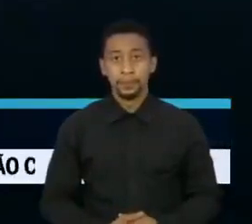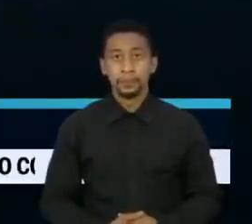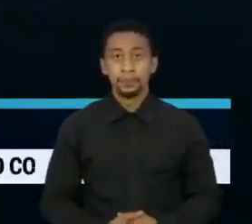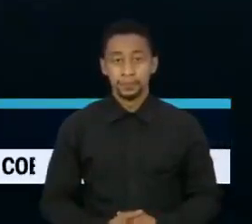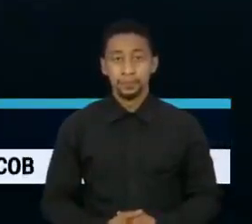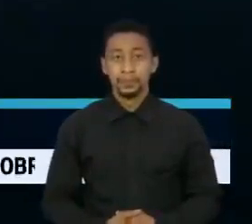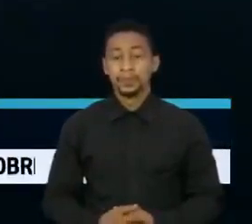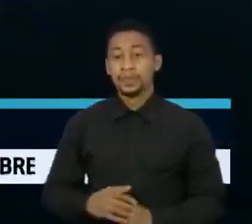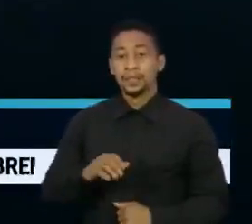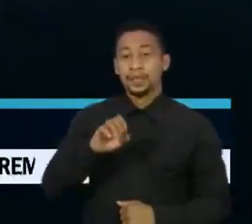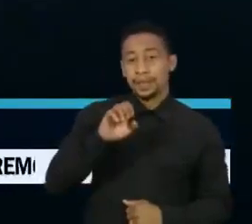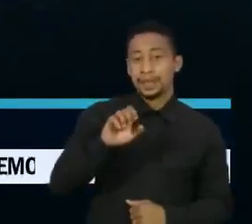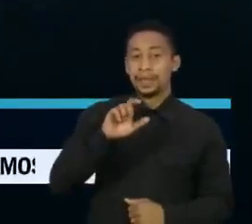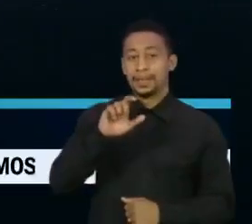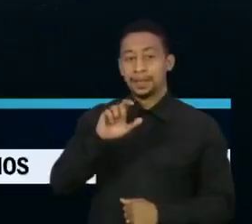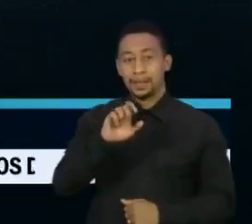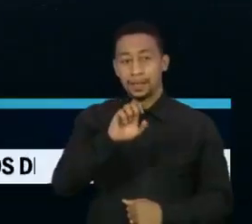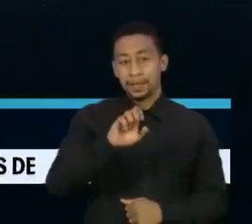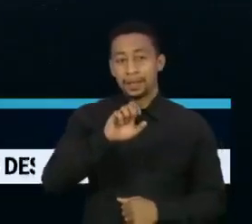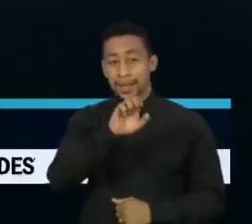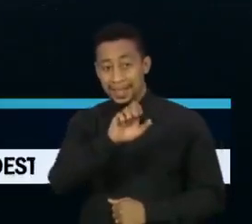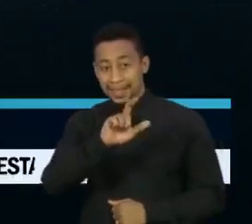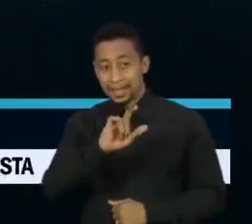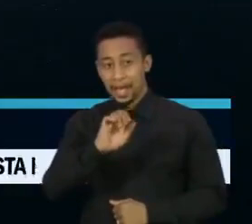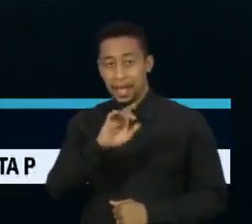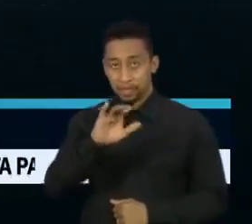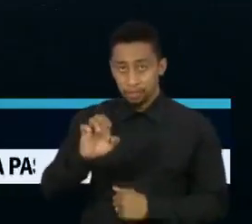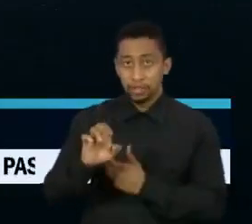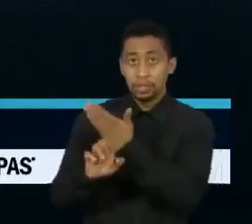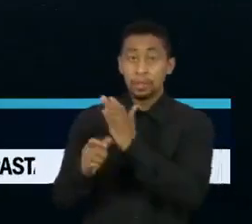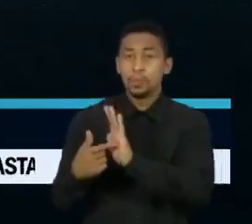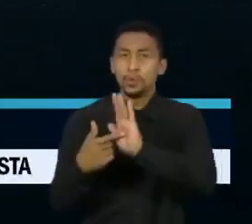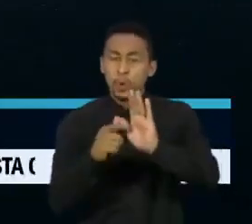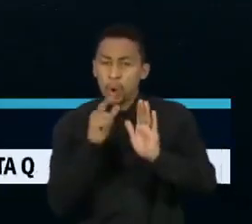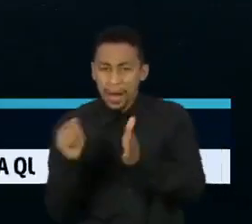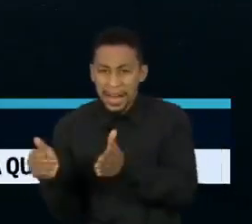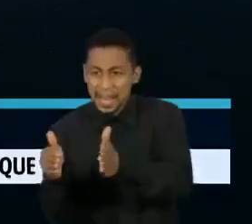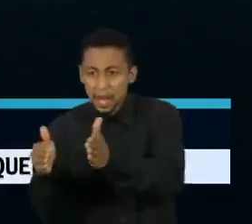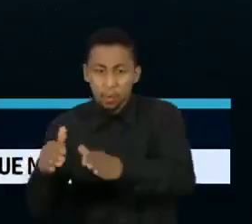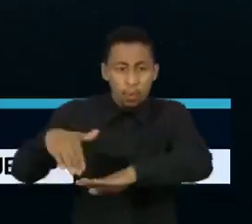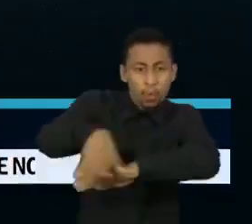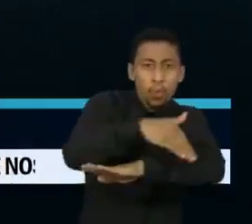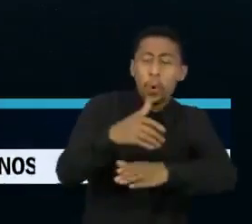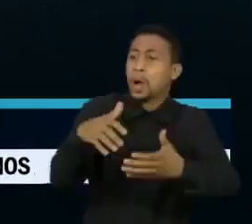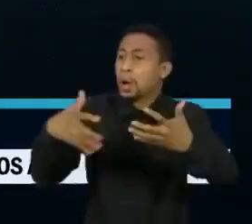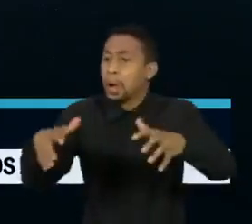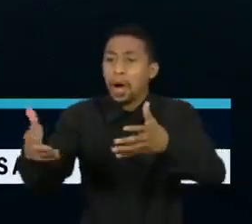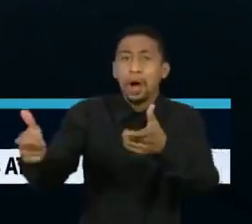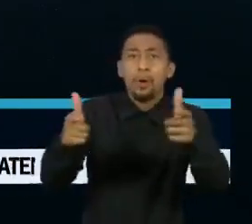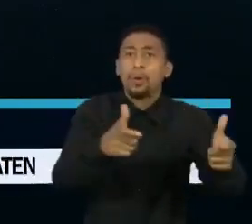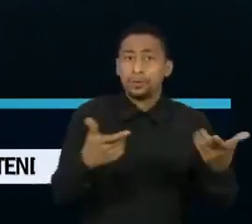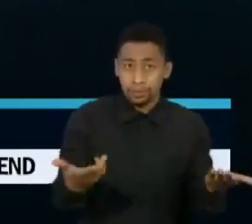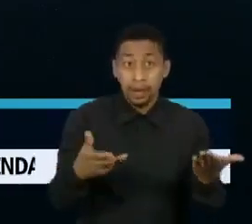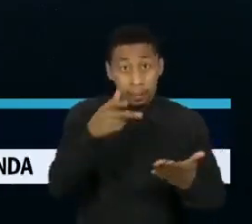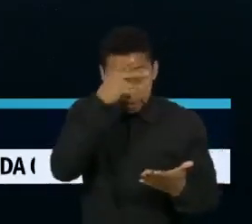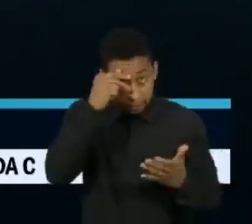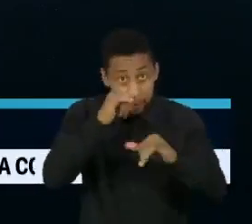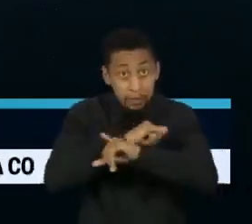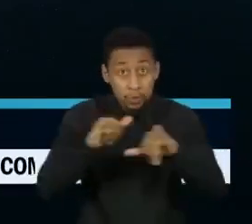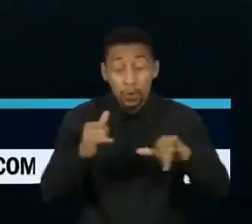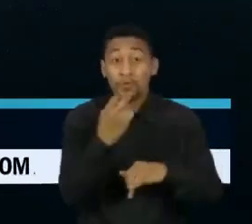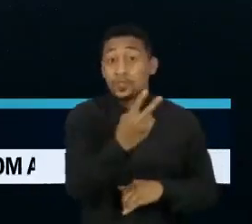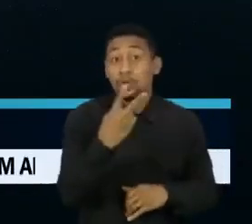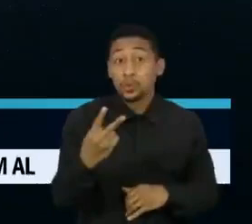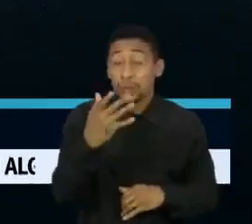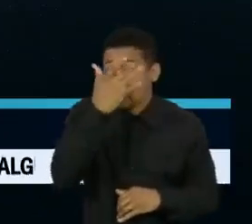Em Liege, a capital da província, é difícil distinguir o que é rio e o que é rua. A prefeita disse que 22 pessoas